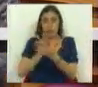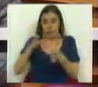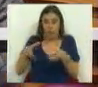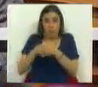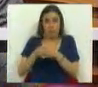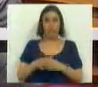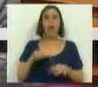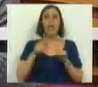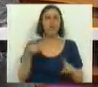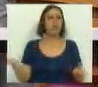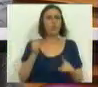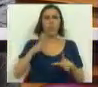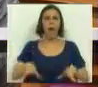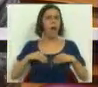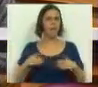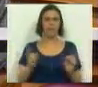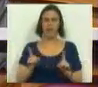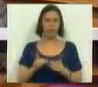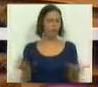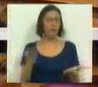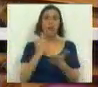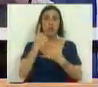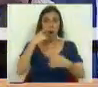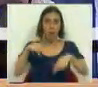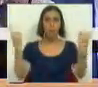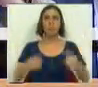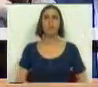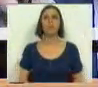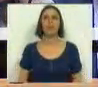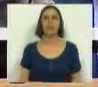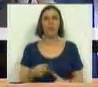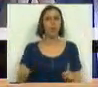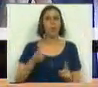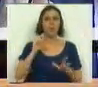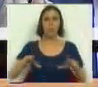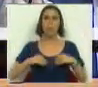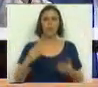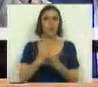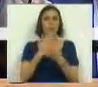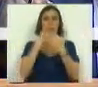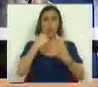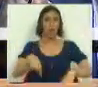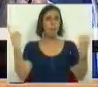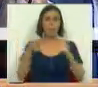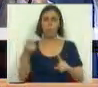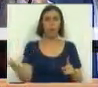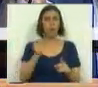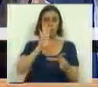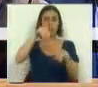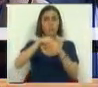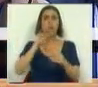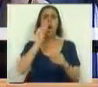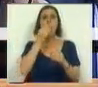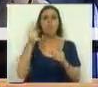senhores deputados. E isto não é aceitável numa escola pública. Não é aceitável numa escola pública que integra